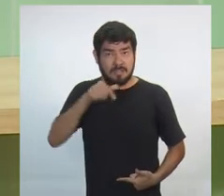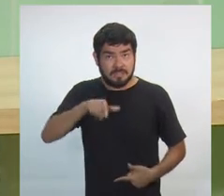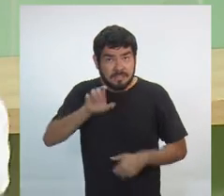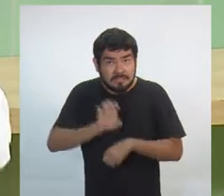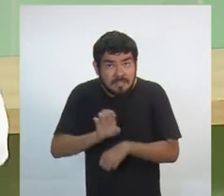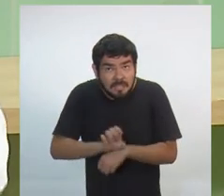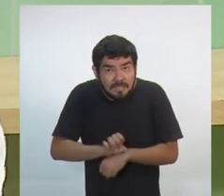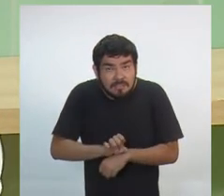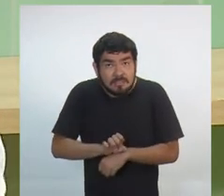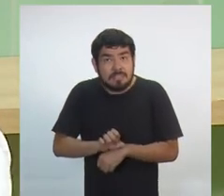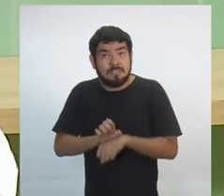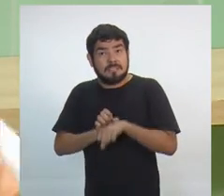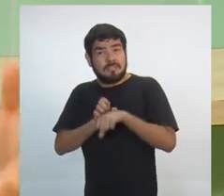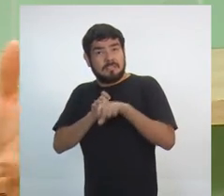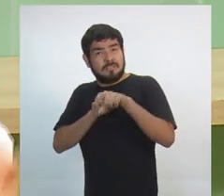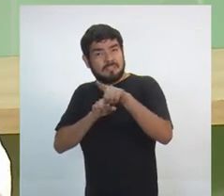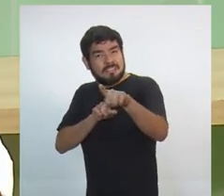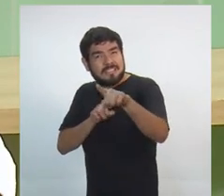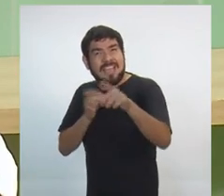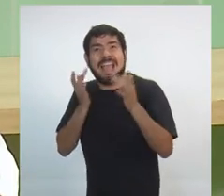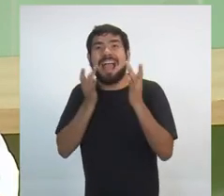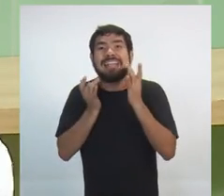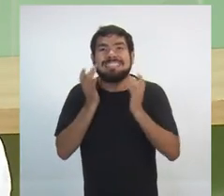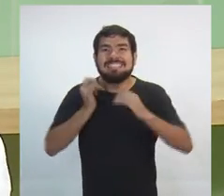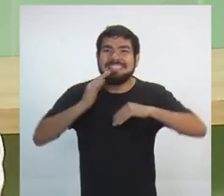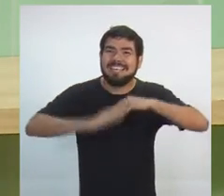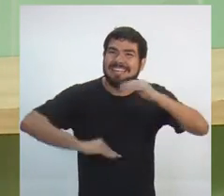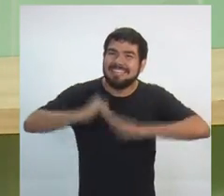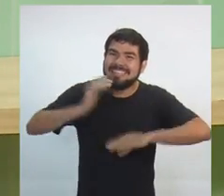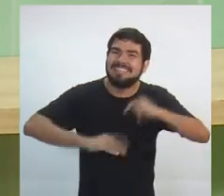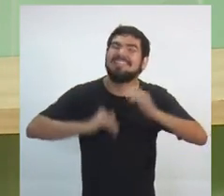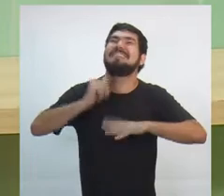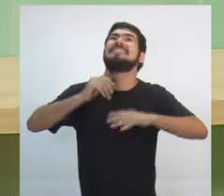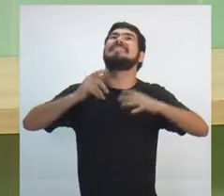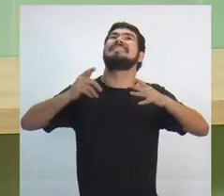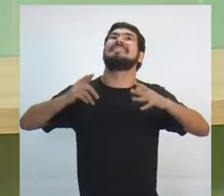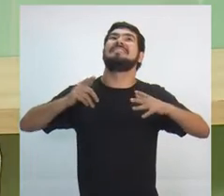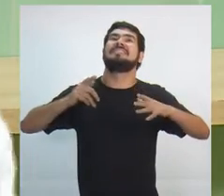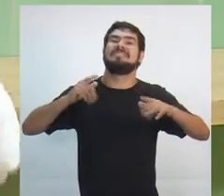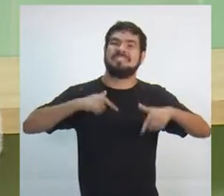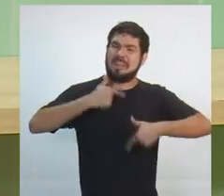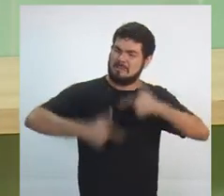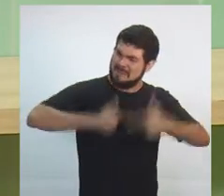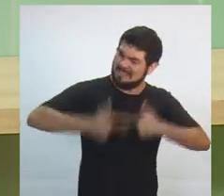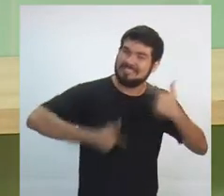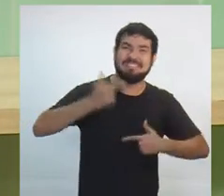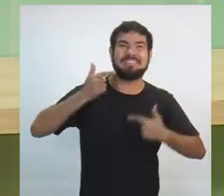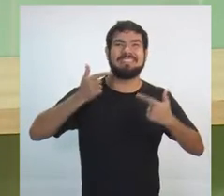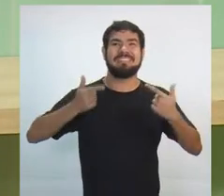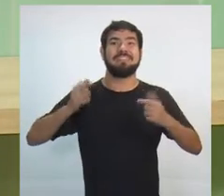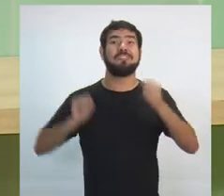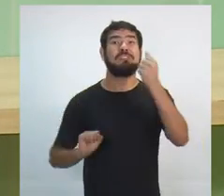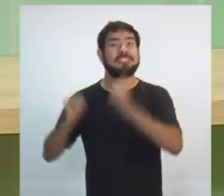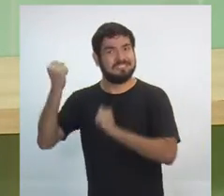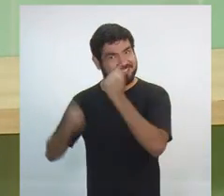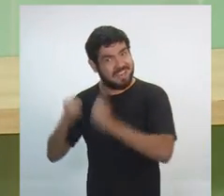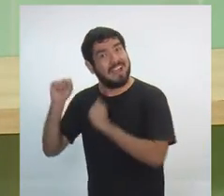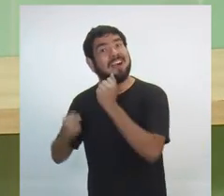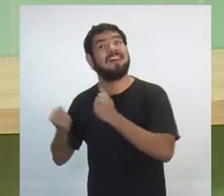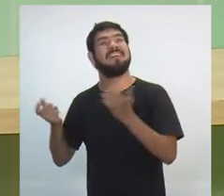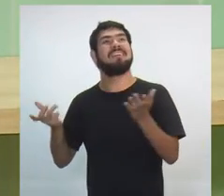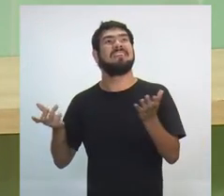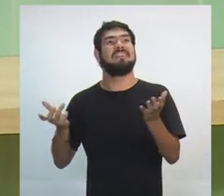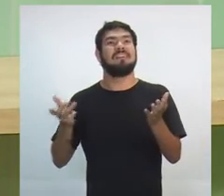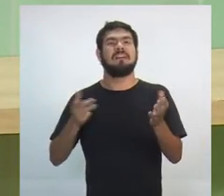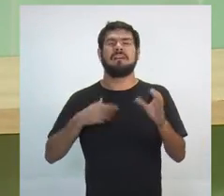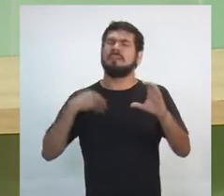A você, o artista do Amazonas, que são os trabalhadores, os artistas que são os trabalhadores do Distrito Industrial. E